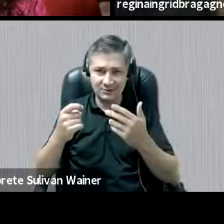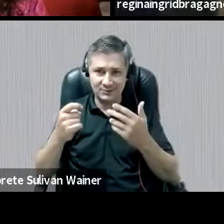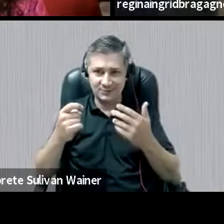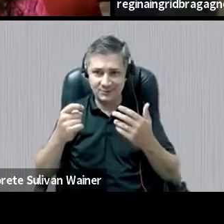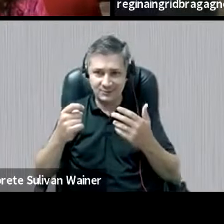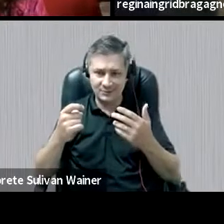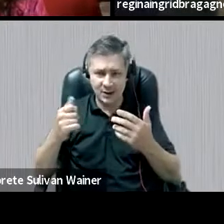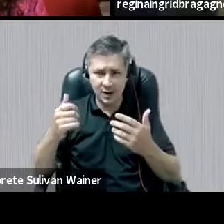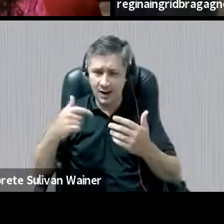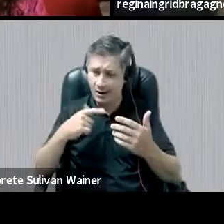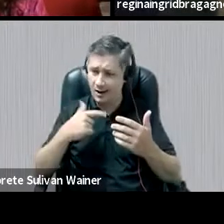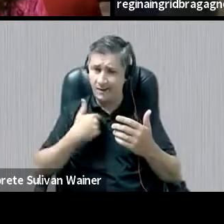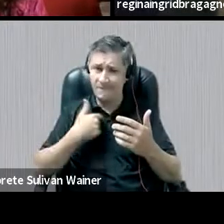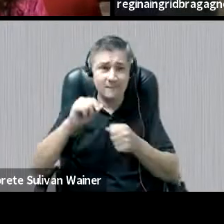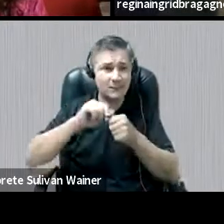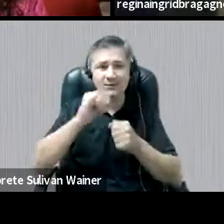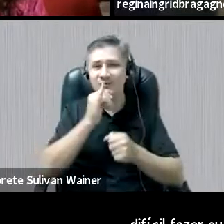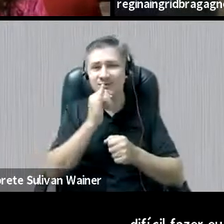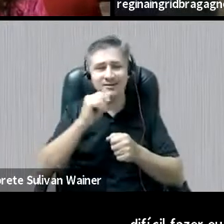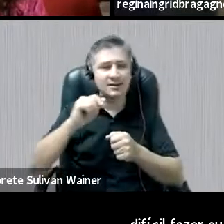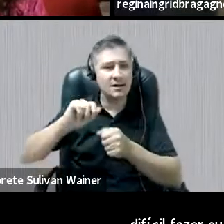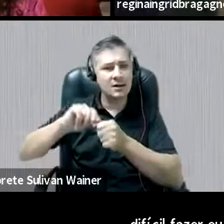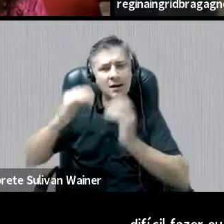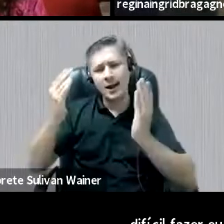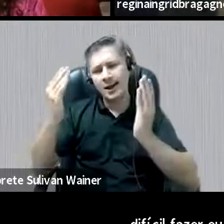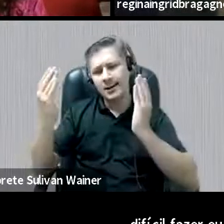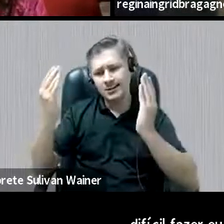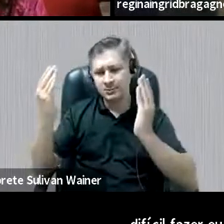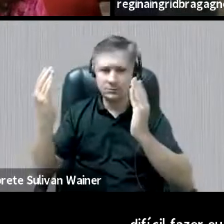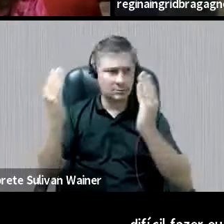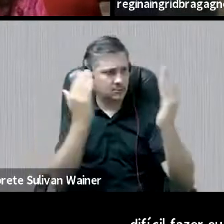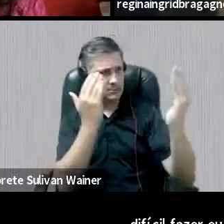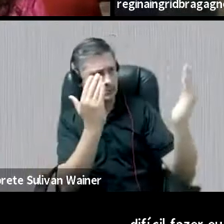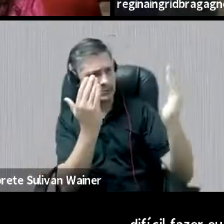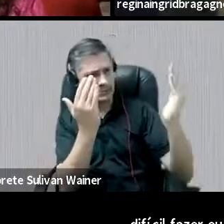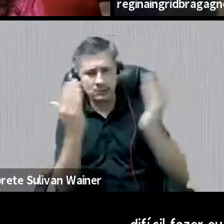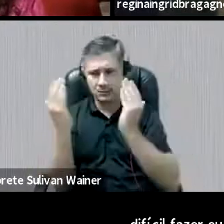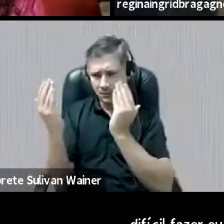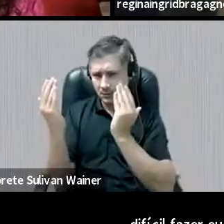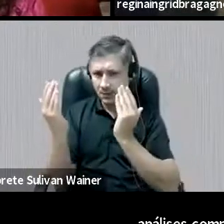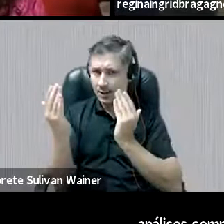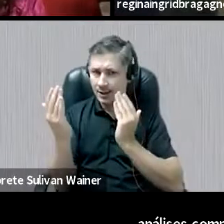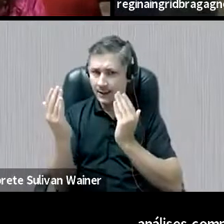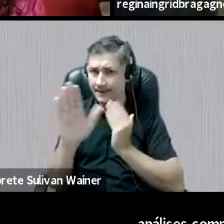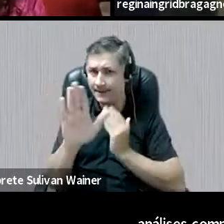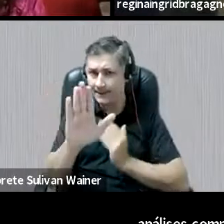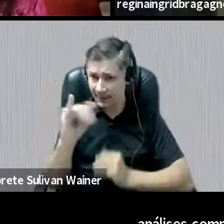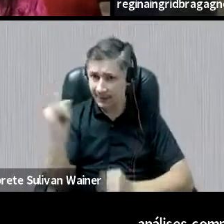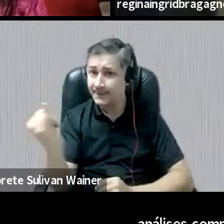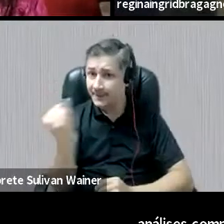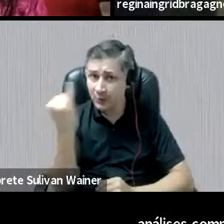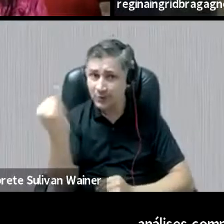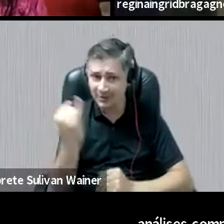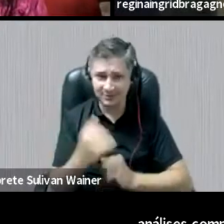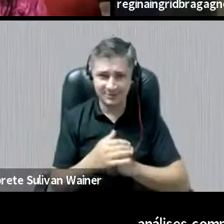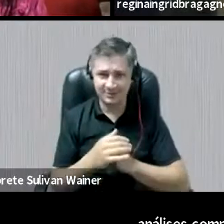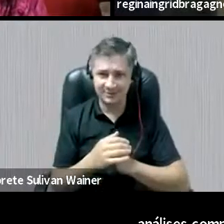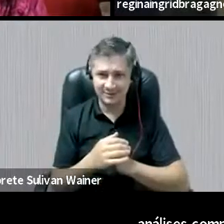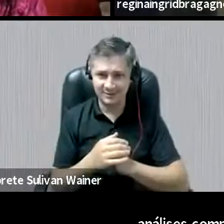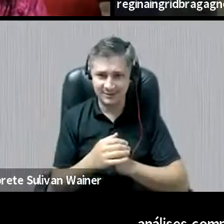análises comparativas, mas, nesse caso, né, elas são importantes, né, enquanto que para